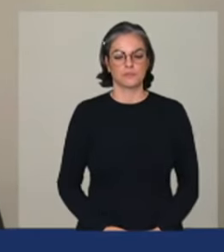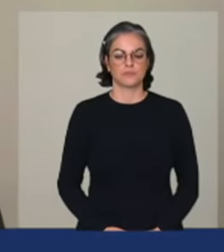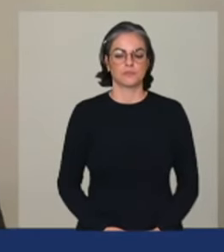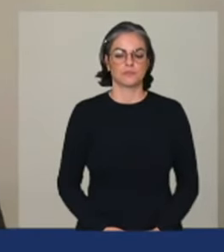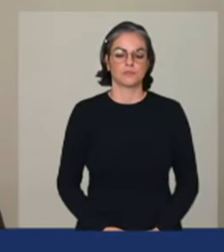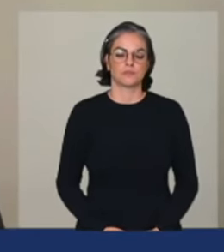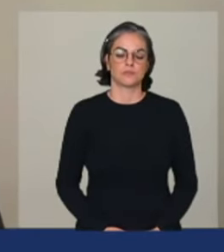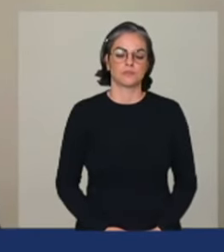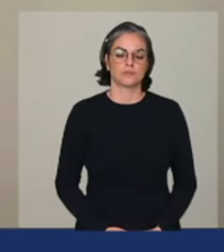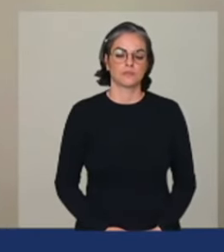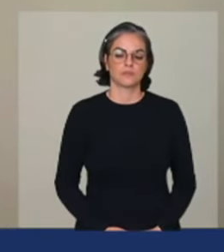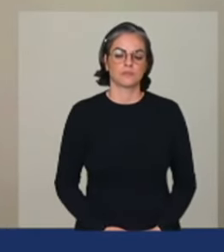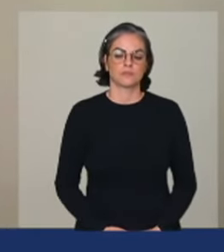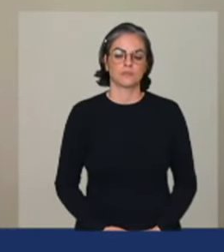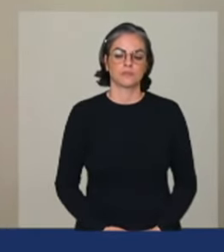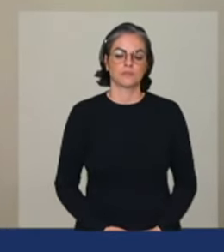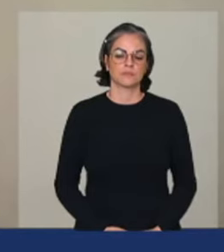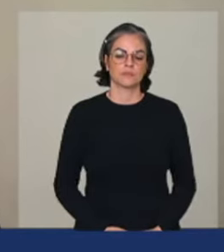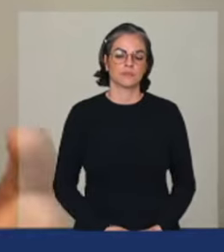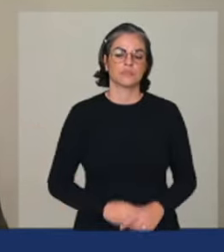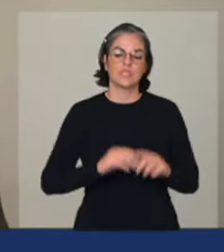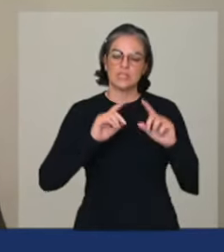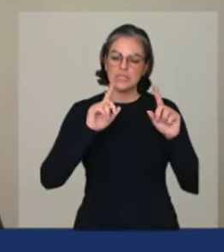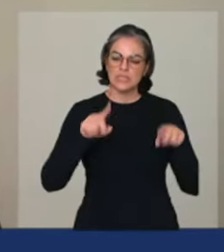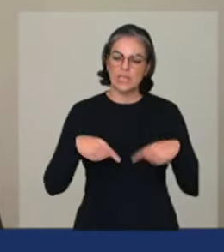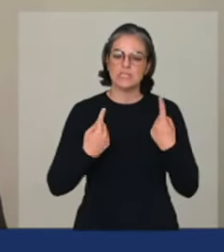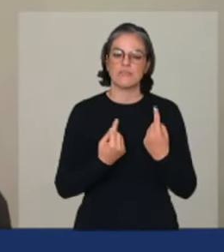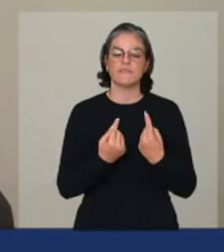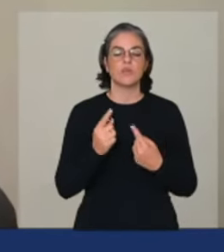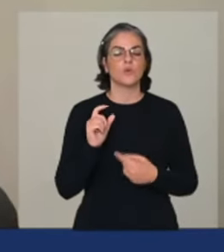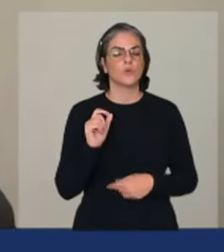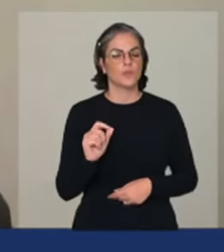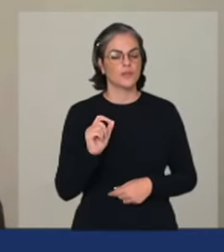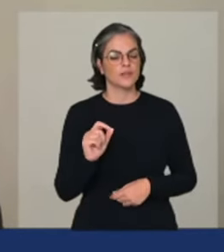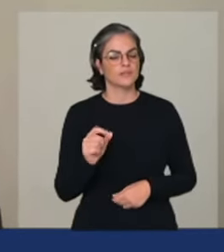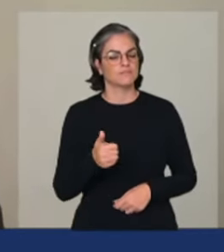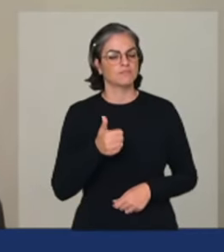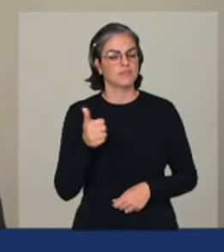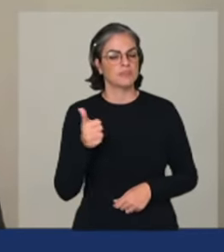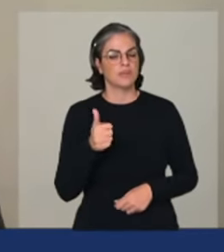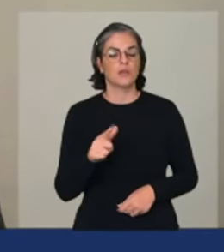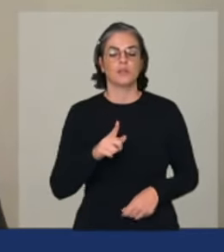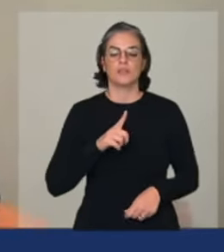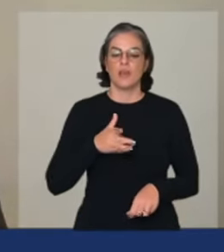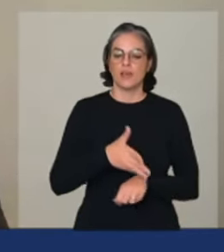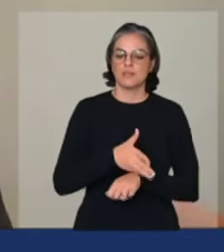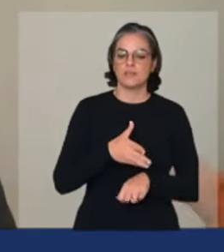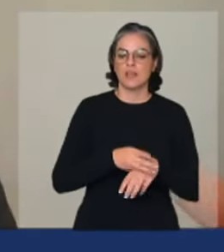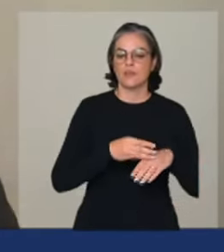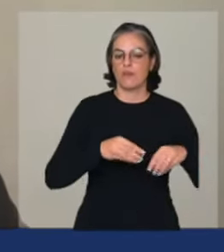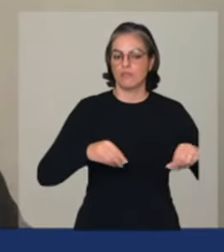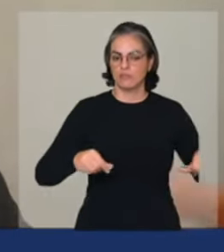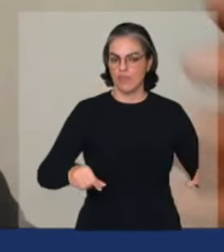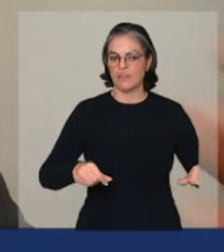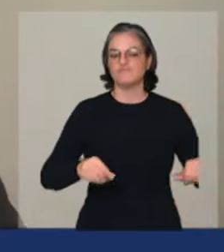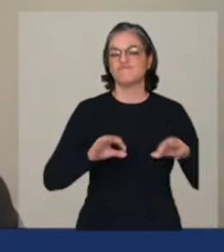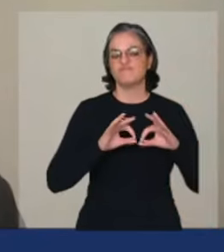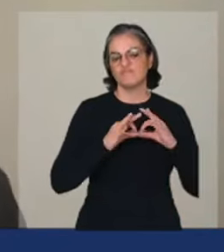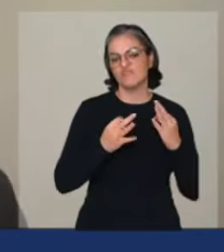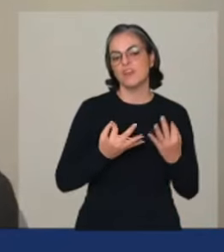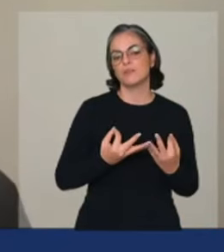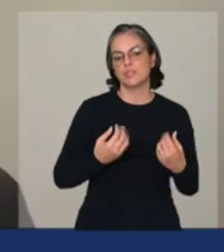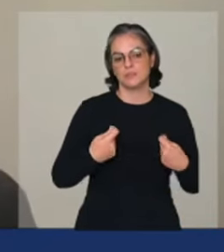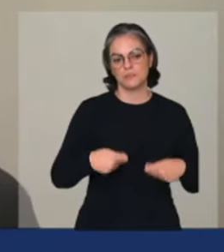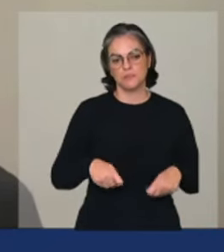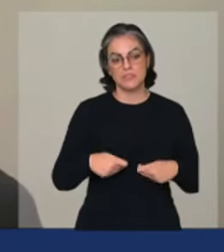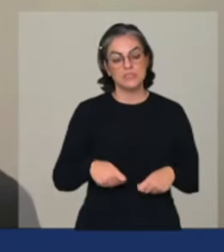desafios que se colocam primeiro democratizar o acesso à terra família camponesa agricultores familiares que